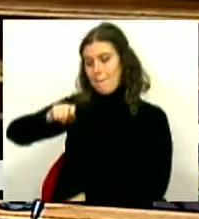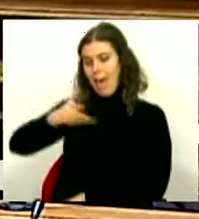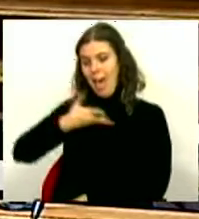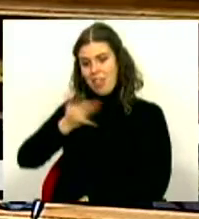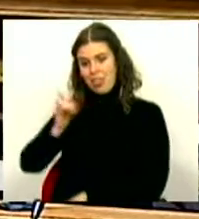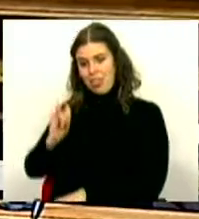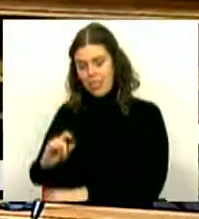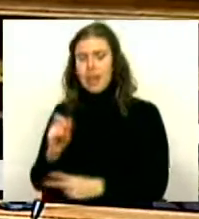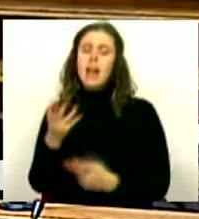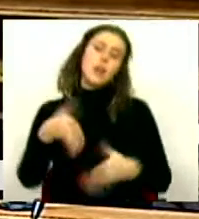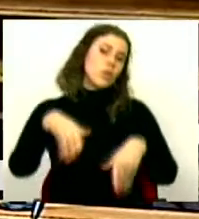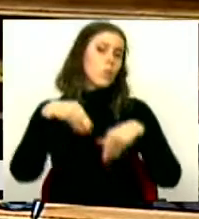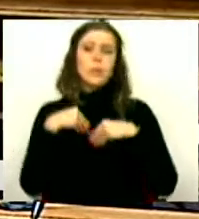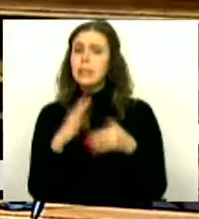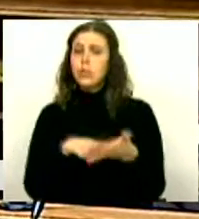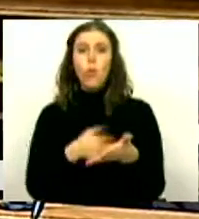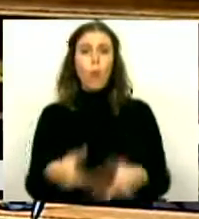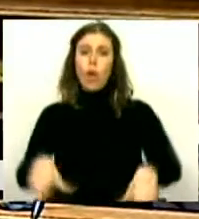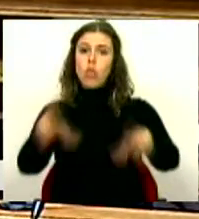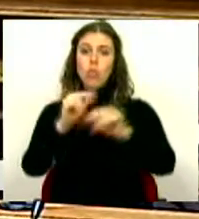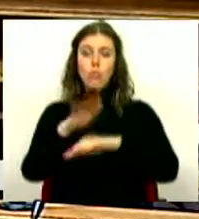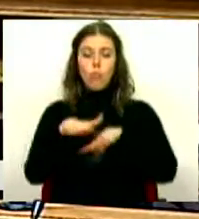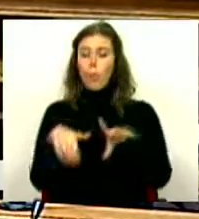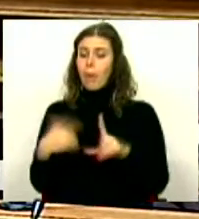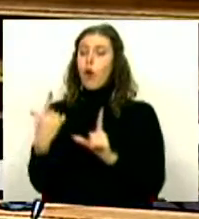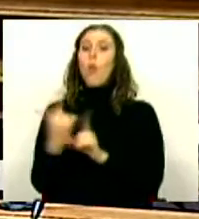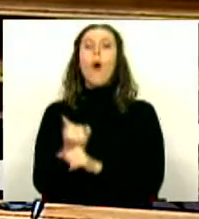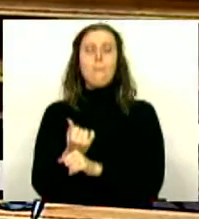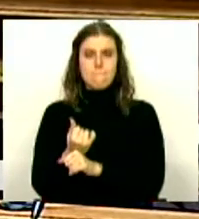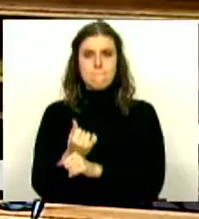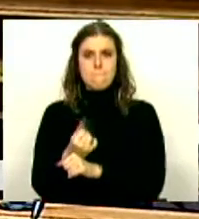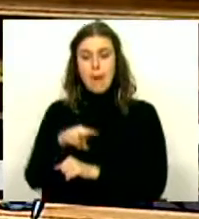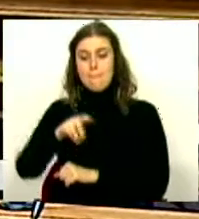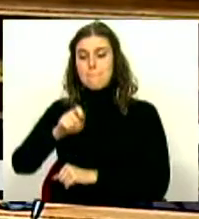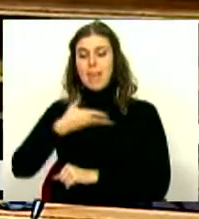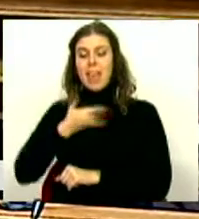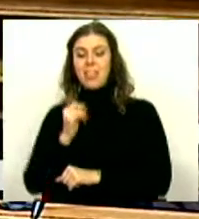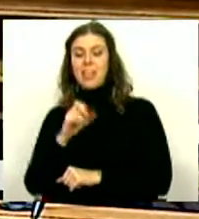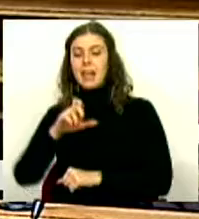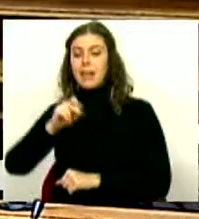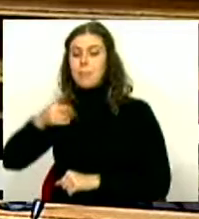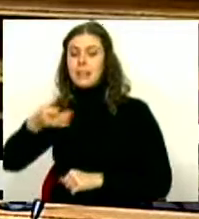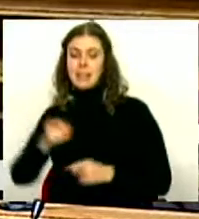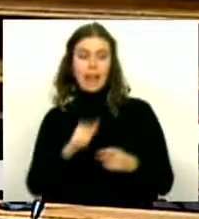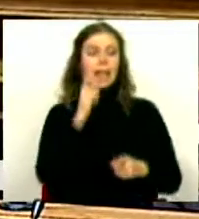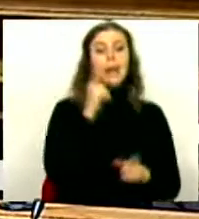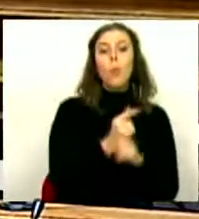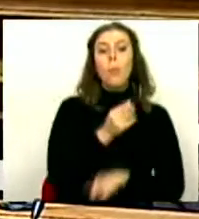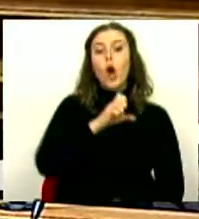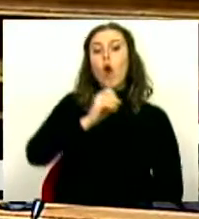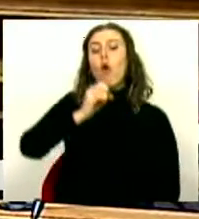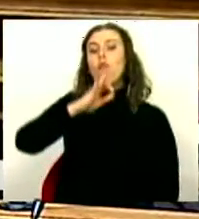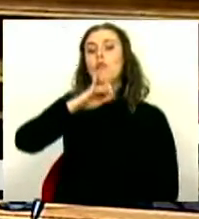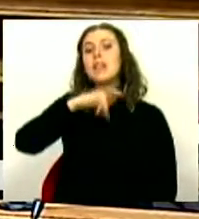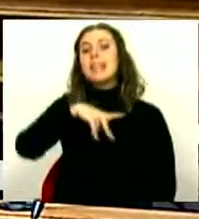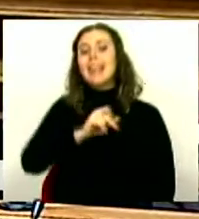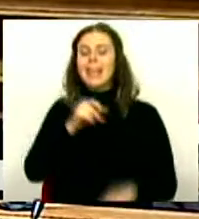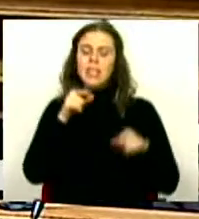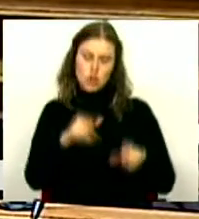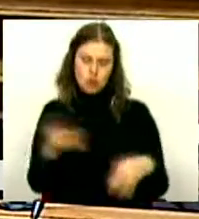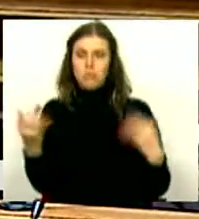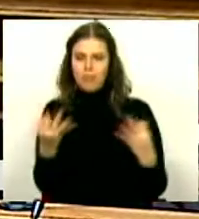discordam do novo quadro mediático que resultará da aquisição também da capital pela Cofina. Esta é a questão.